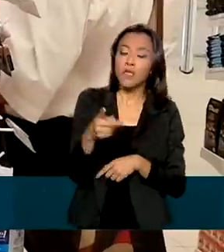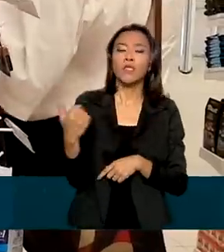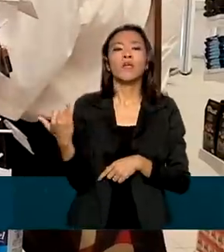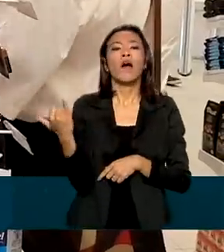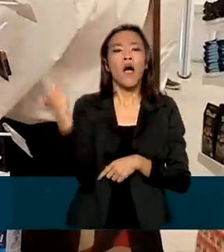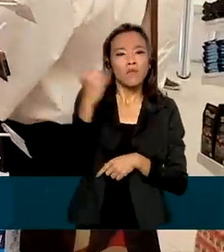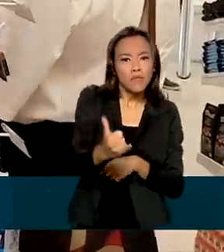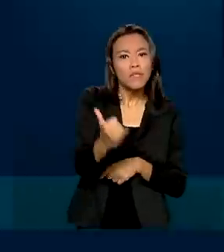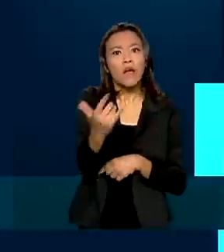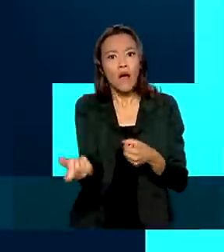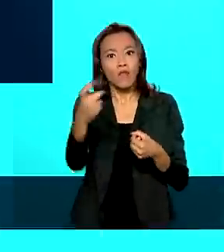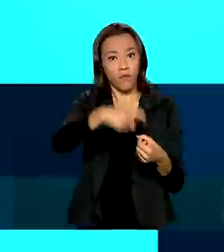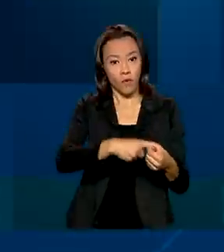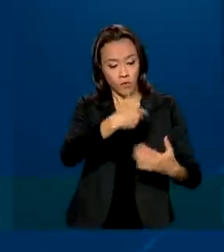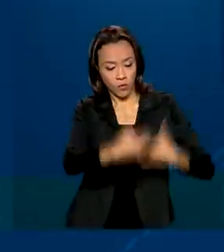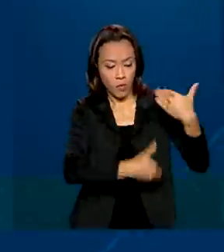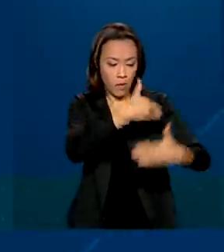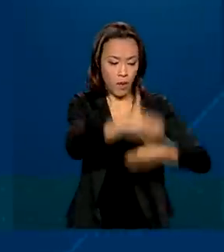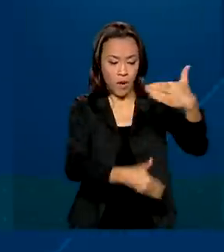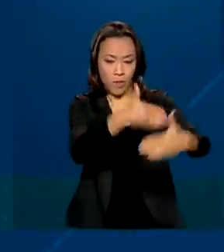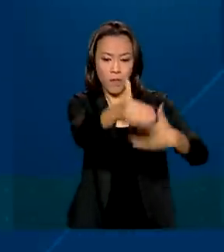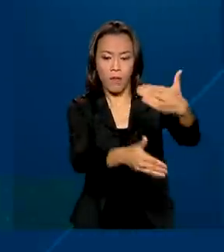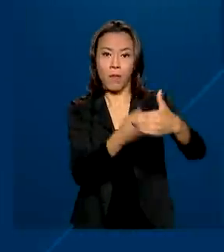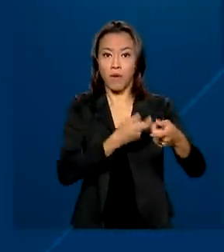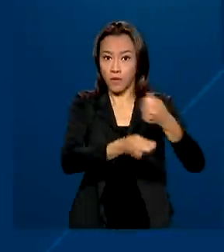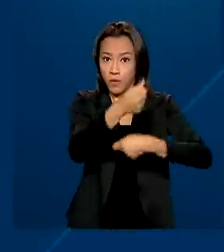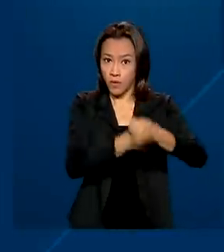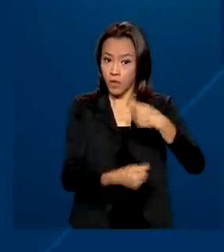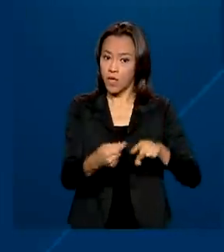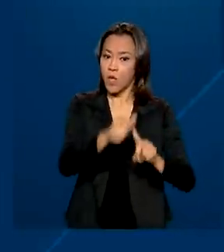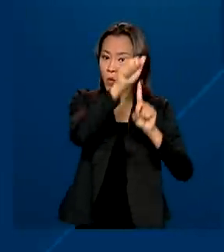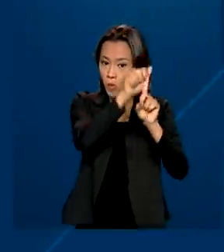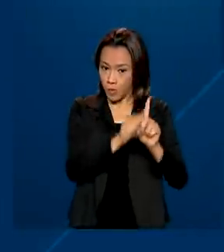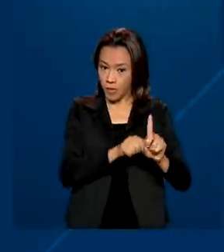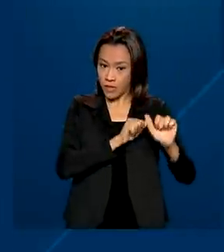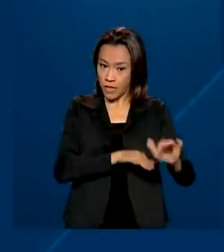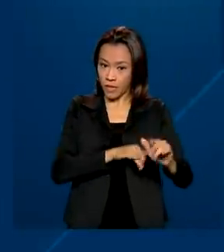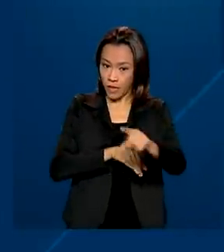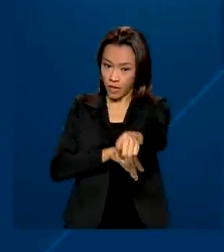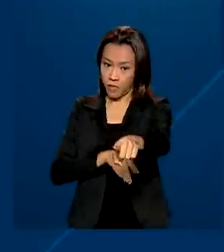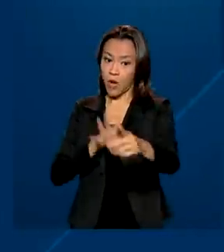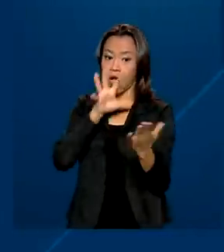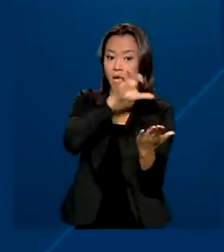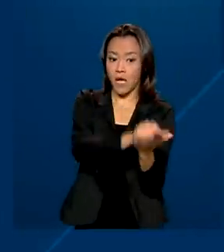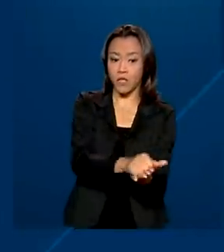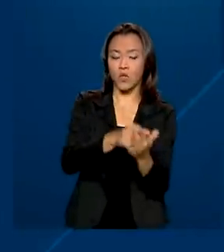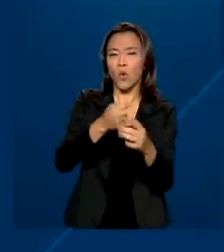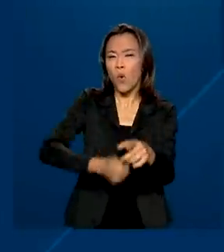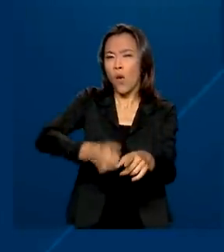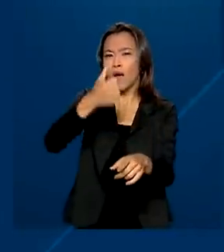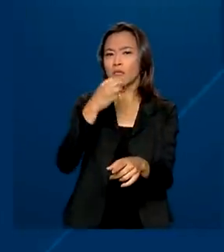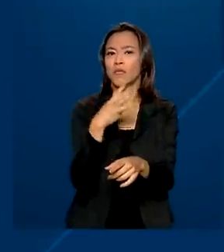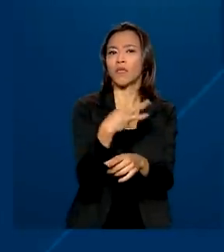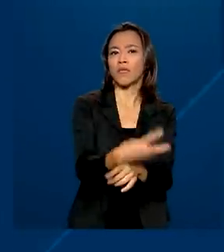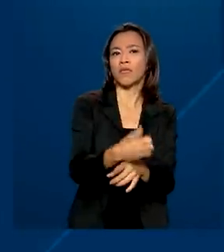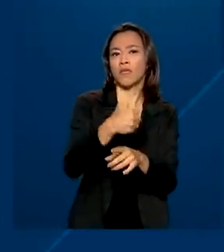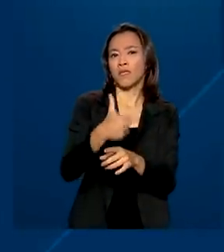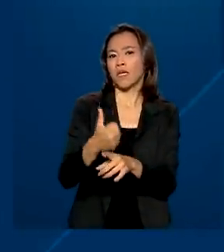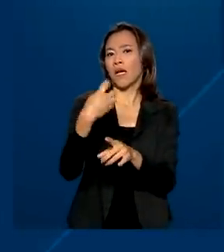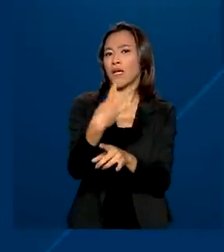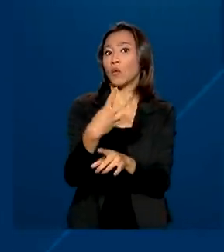retomada do crescimento. Em setembro, o Brasil registrou a abertura de quase 314 mil